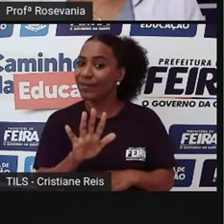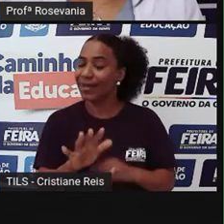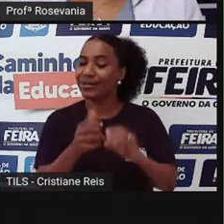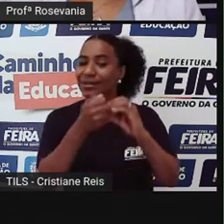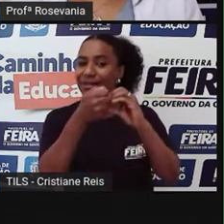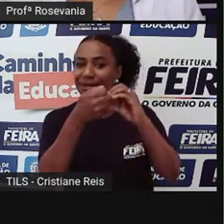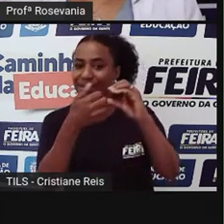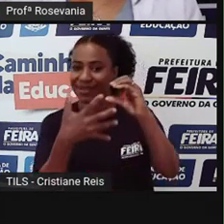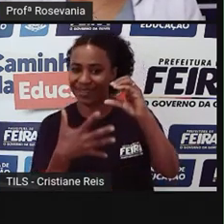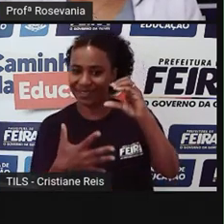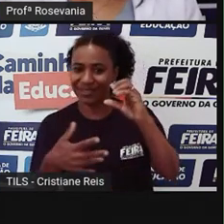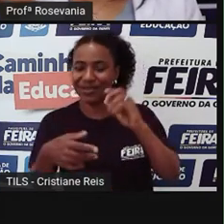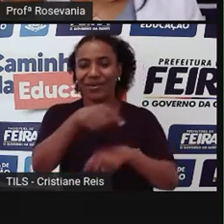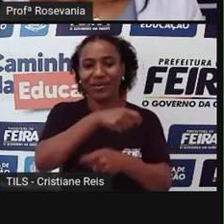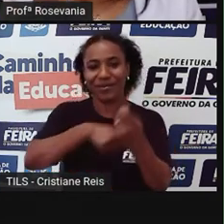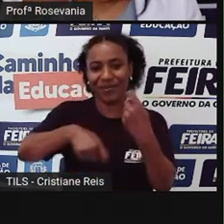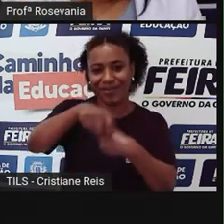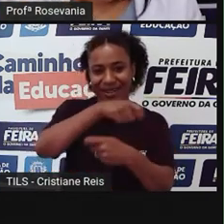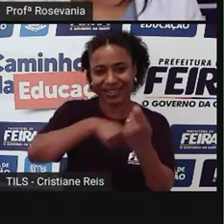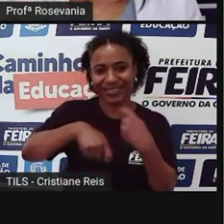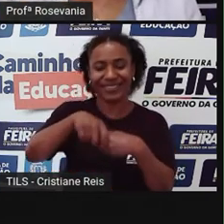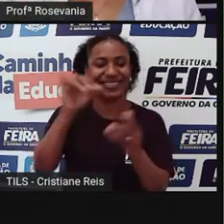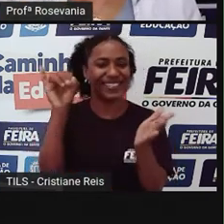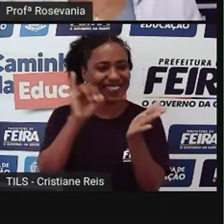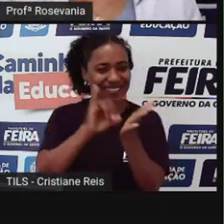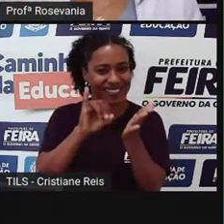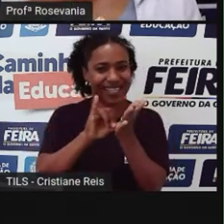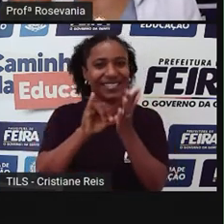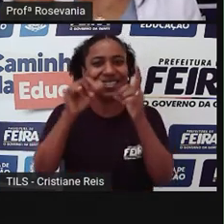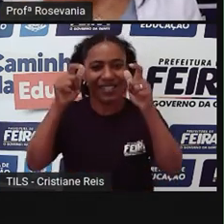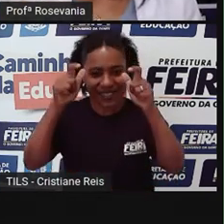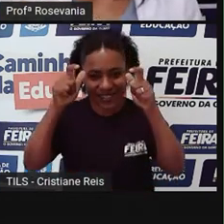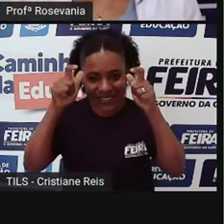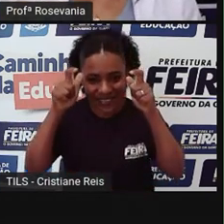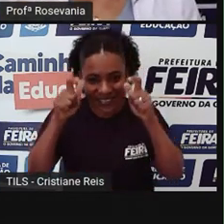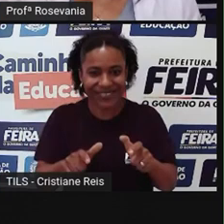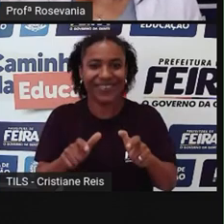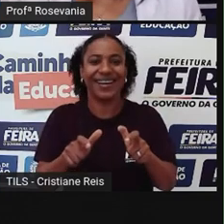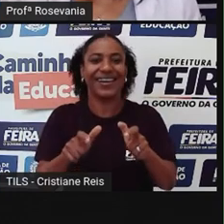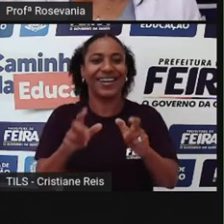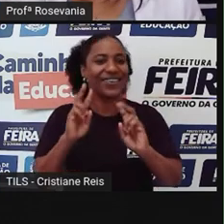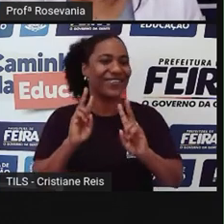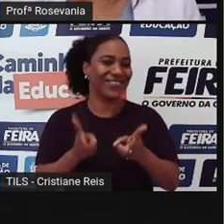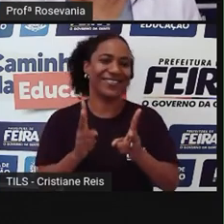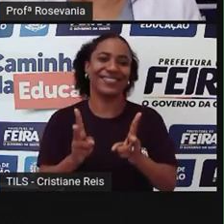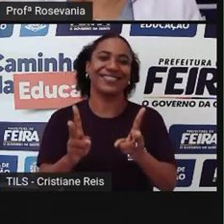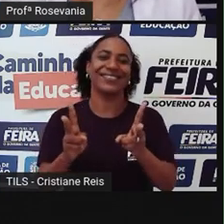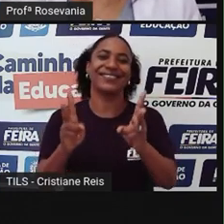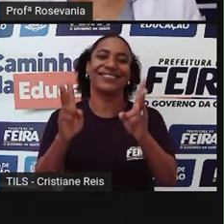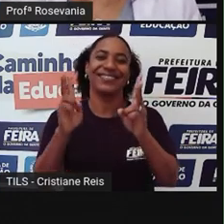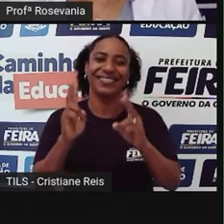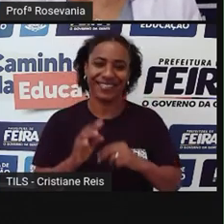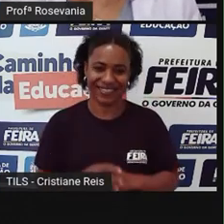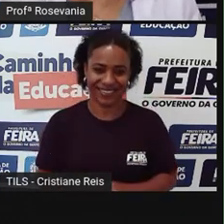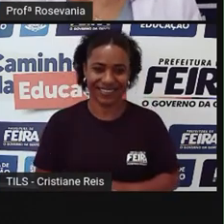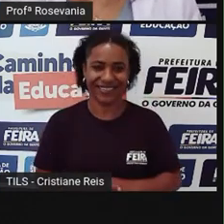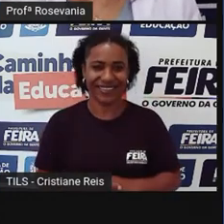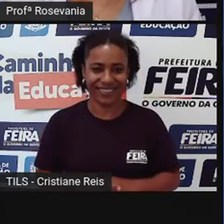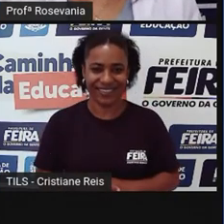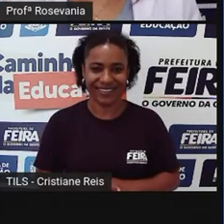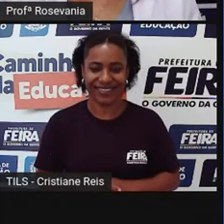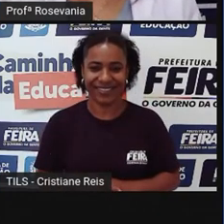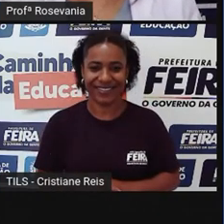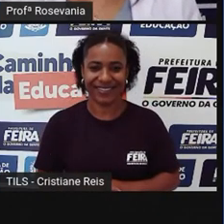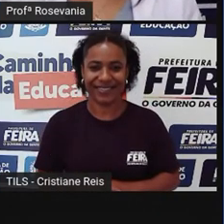característica de comércio, a identidade desse espaço, ela está cristalizada aí, nesse canto de ter sempre